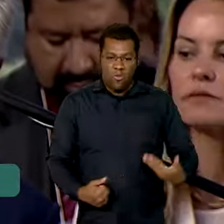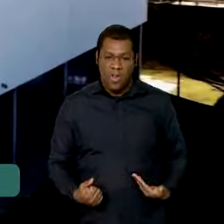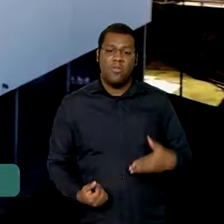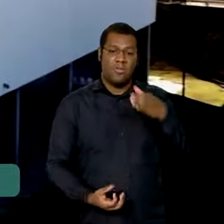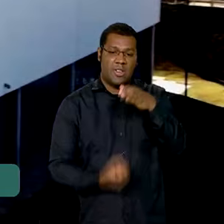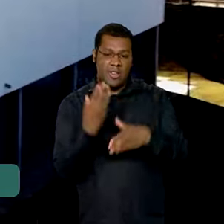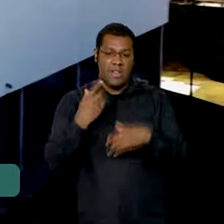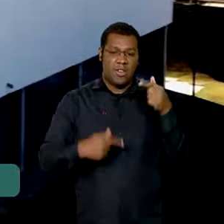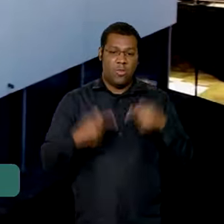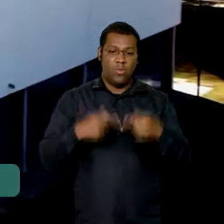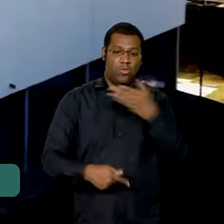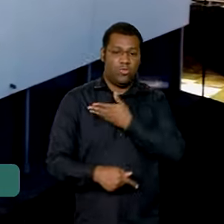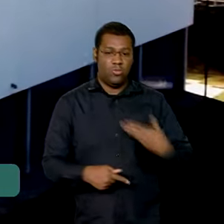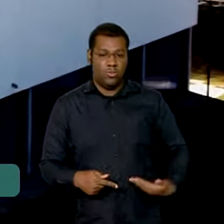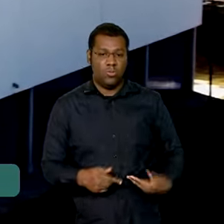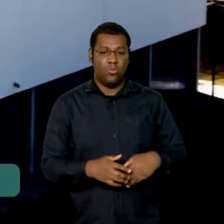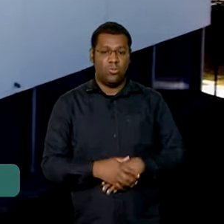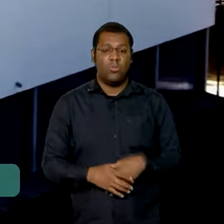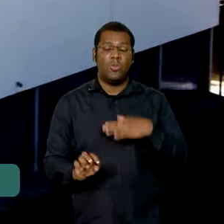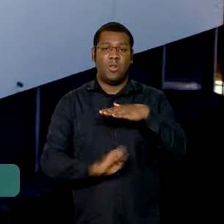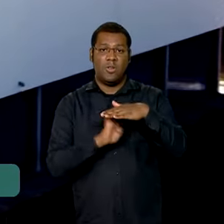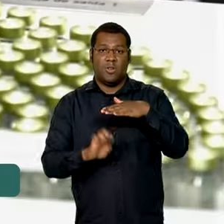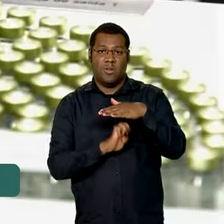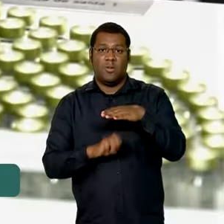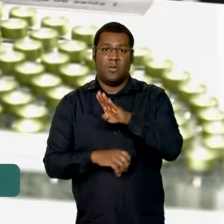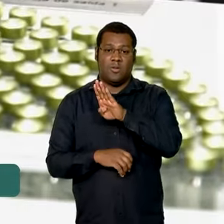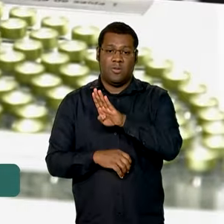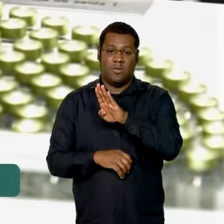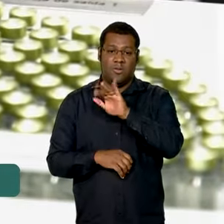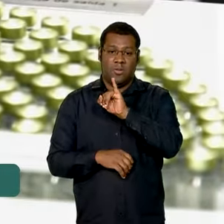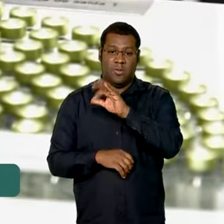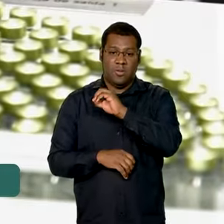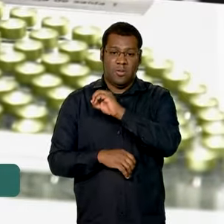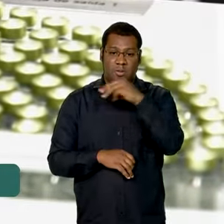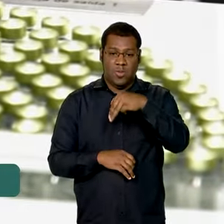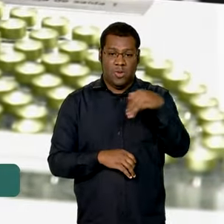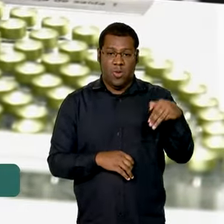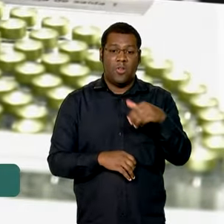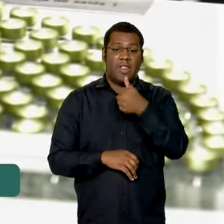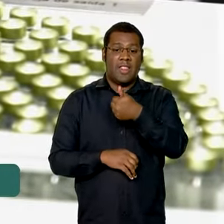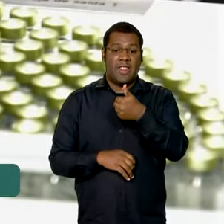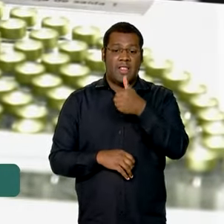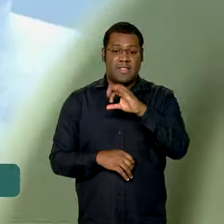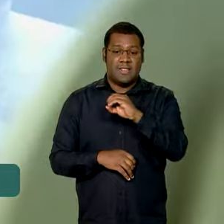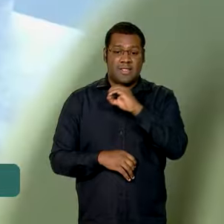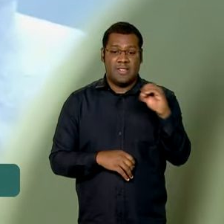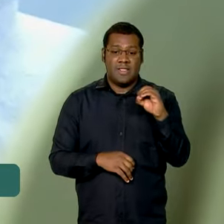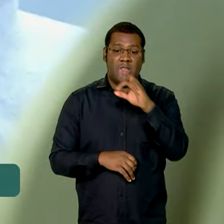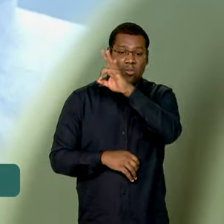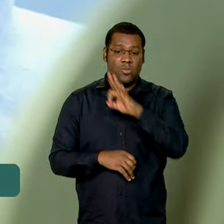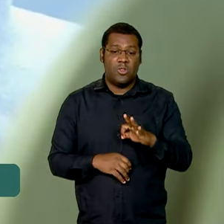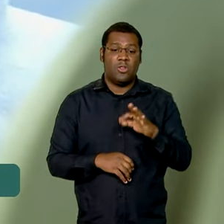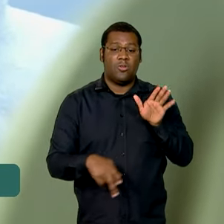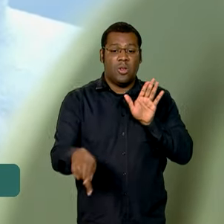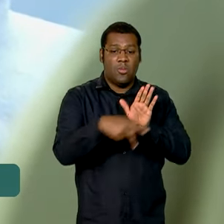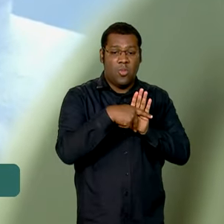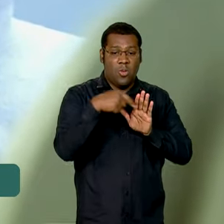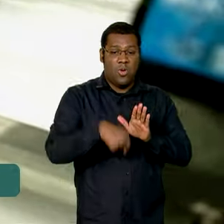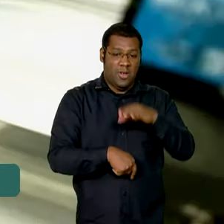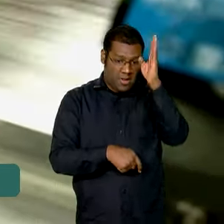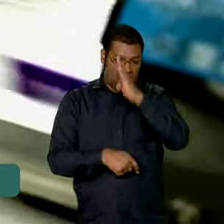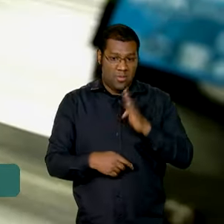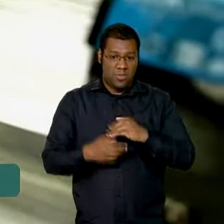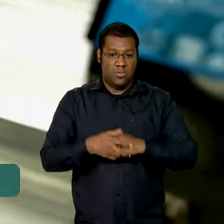públicas. A Bion é uma companhia 100% nacional e tem entre os seus acionistas o Banco